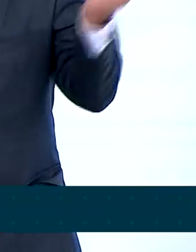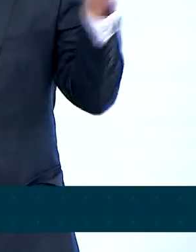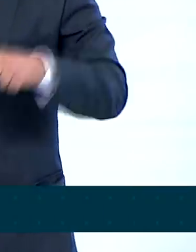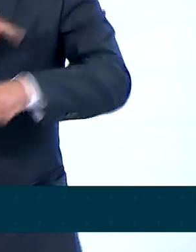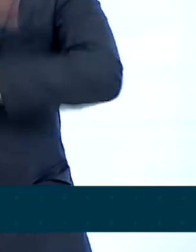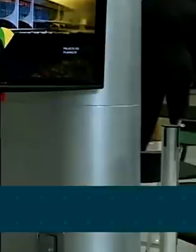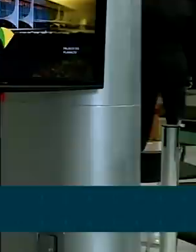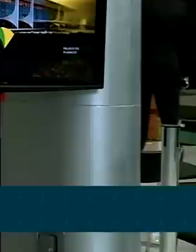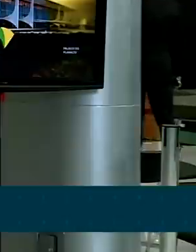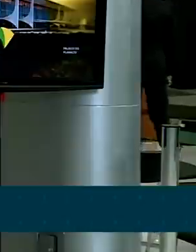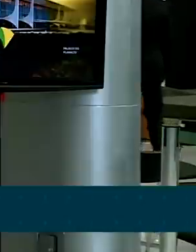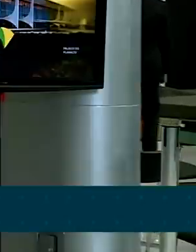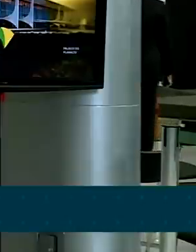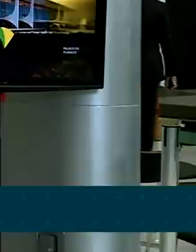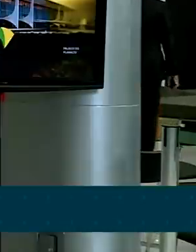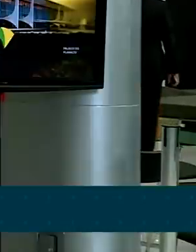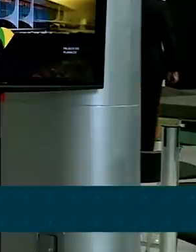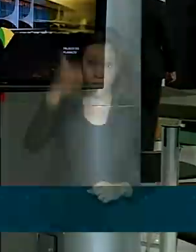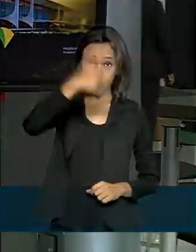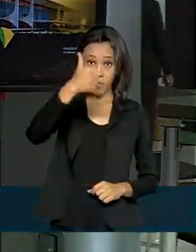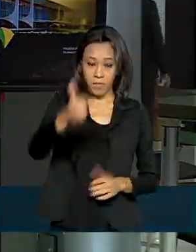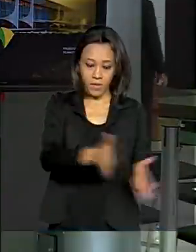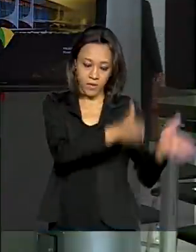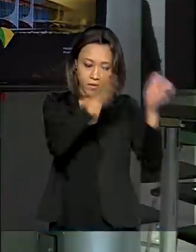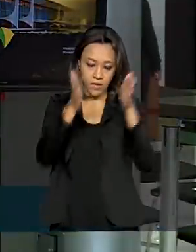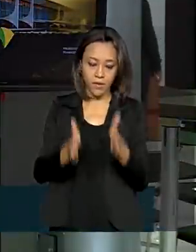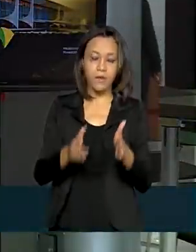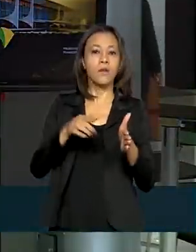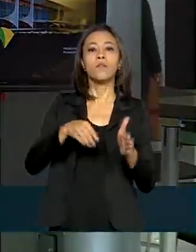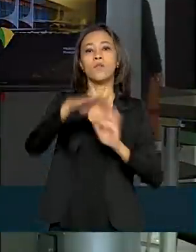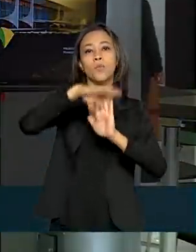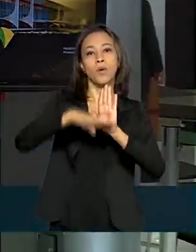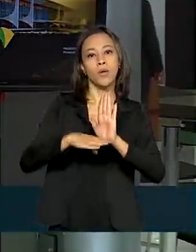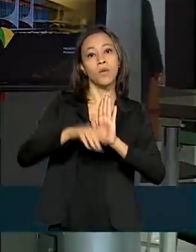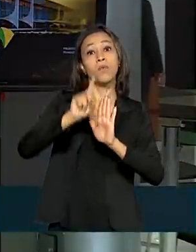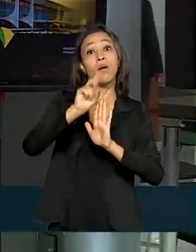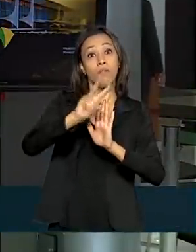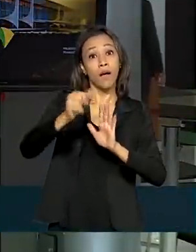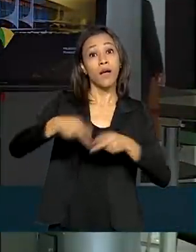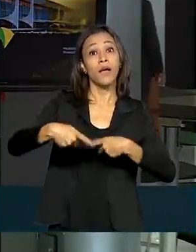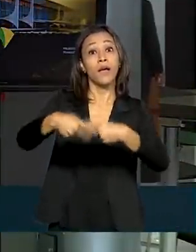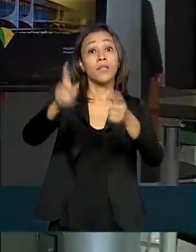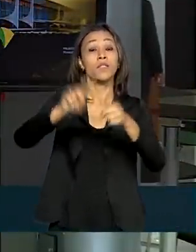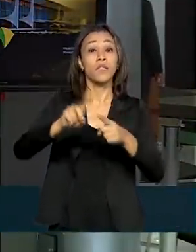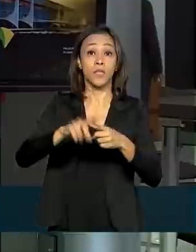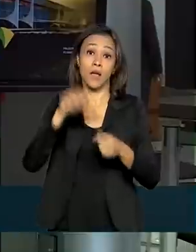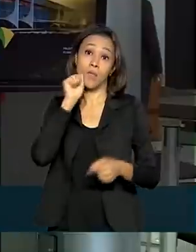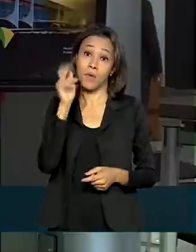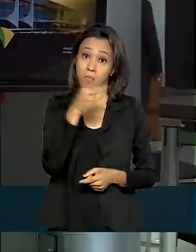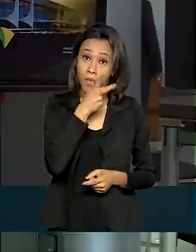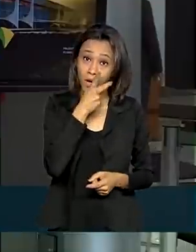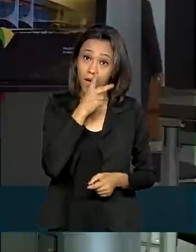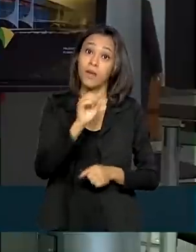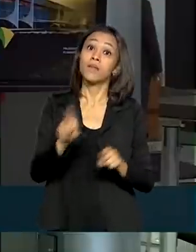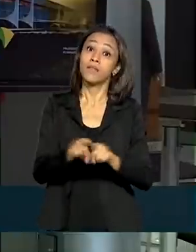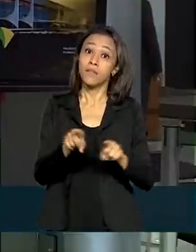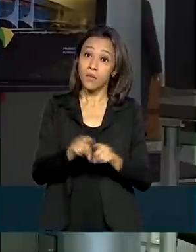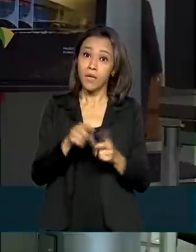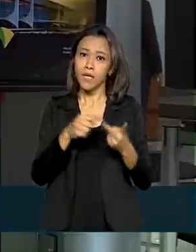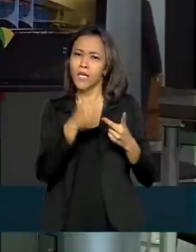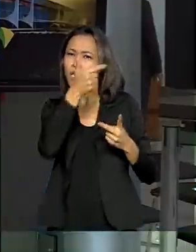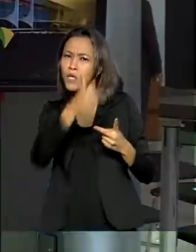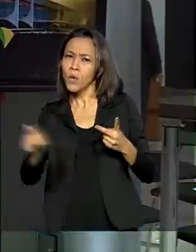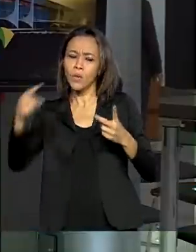mais eficientes. Na primeira fase, o programa vai chegar às cidades de Macapá, no Amapá, e Alenquer, Almeirim